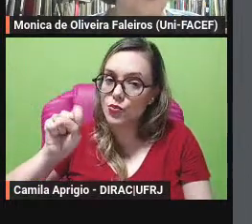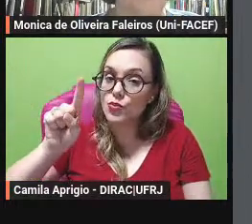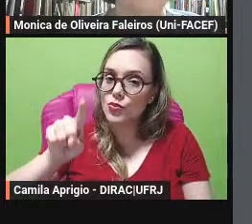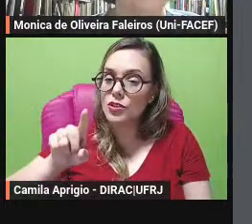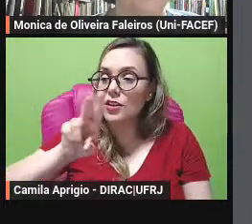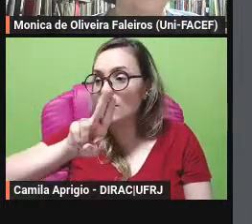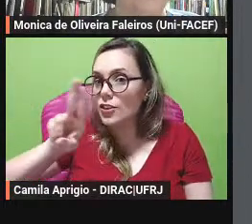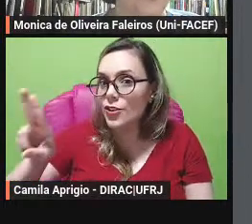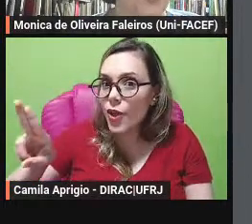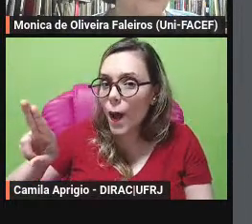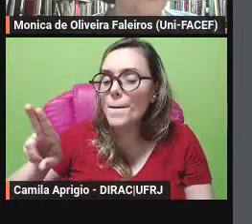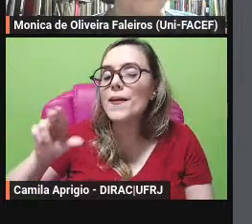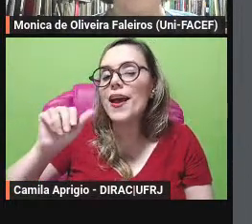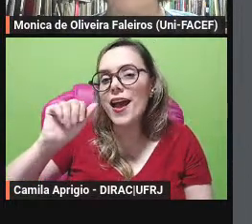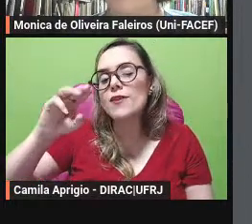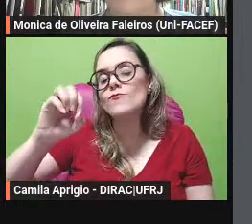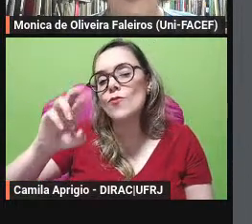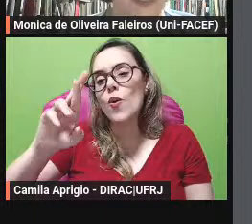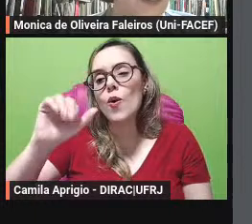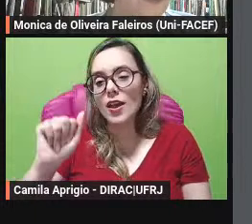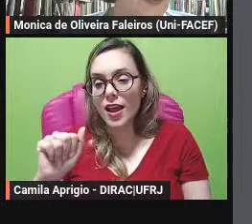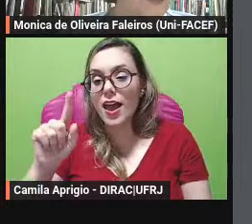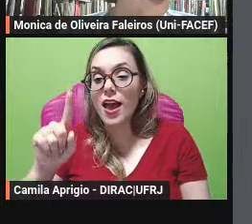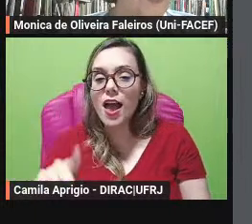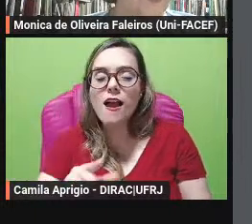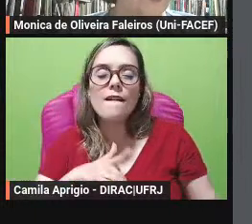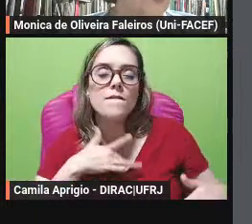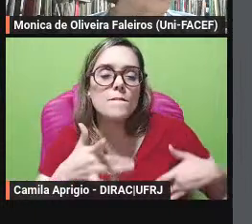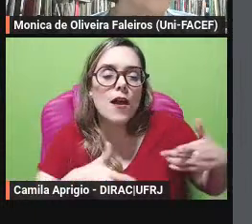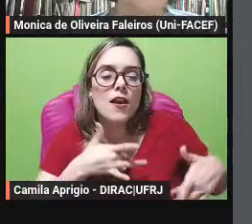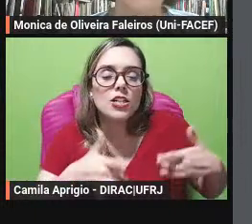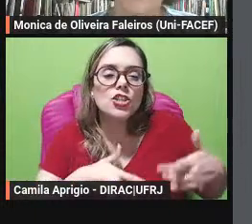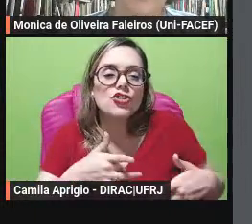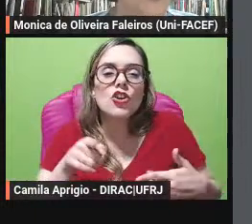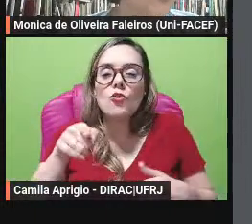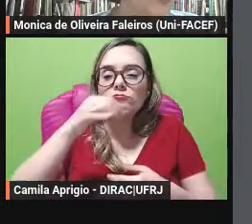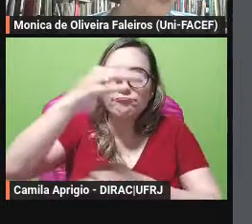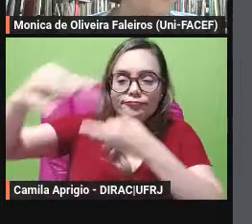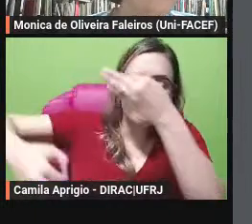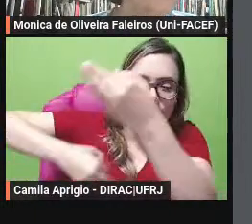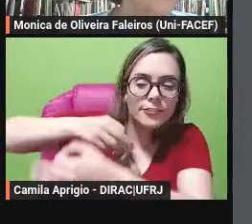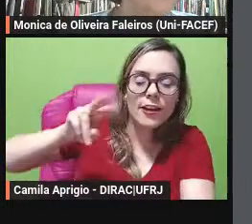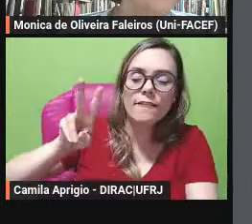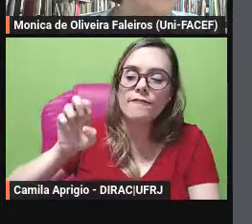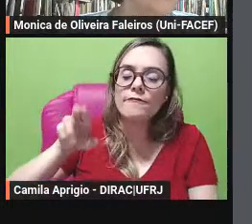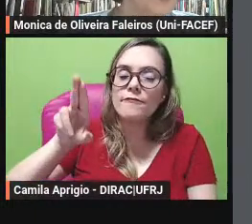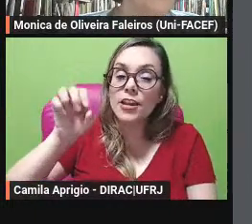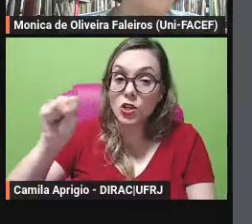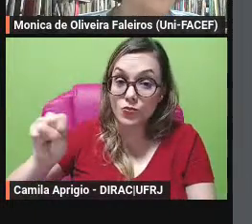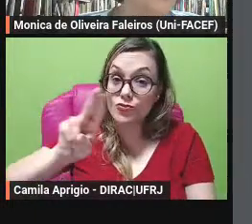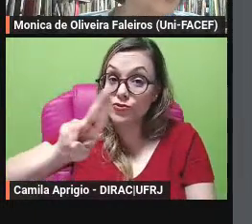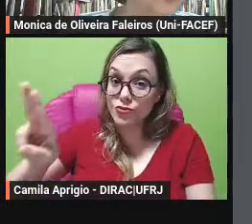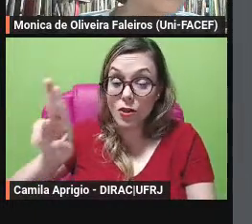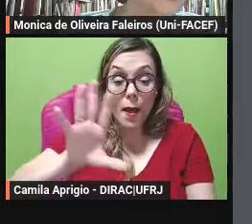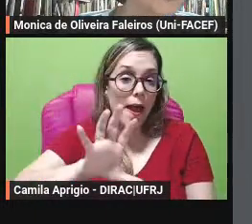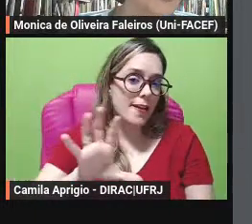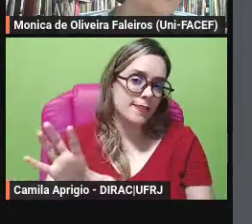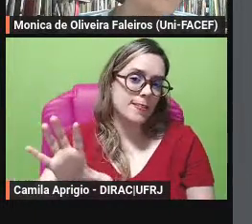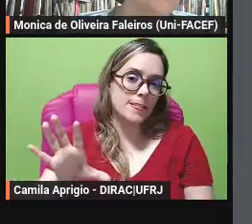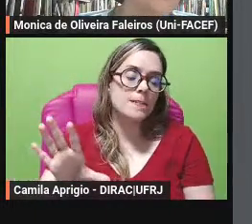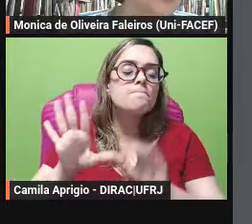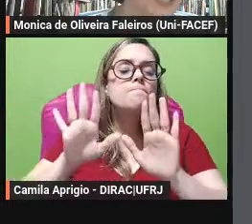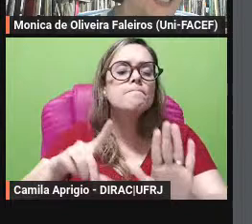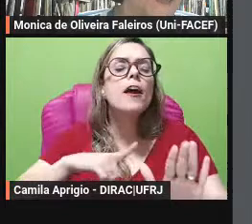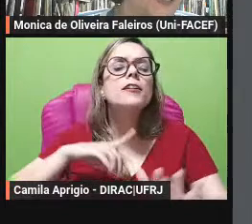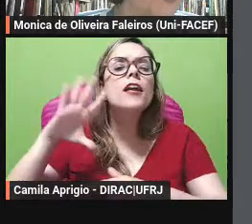paixão representado por Vênus se chamava assim isso aí são as notas de rodapé que ele coloca na fábula fabulosa a